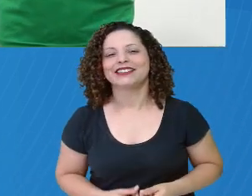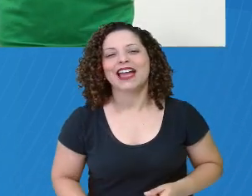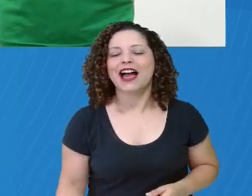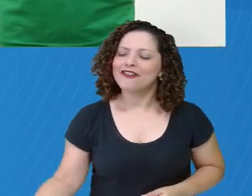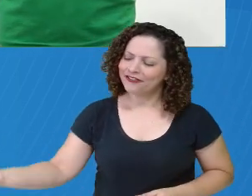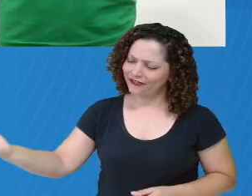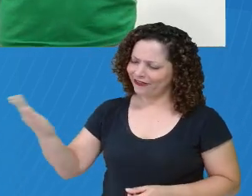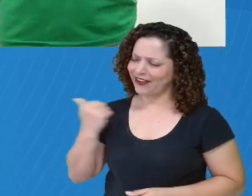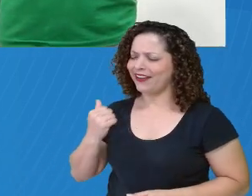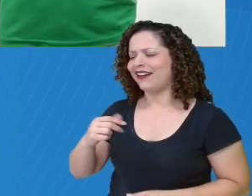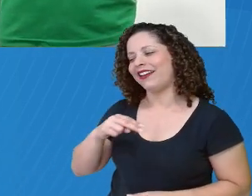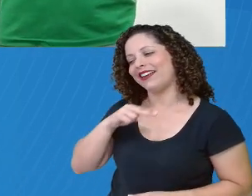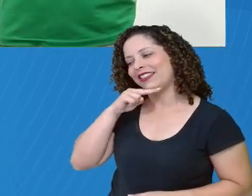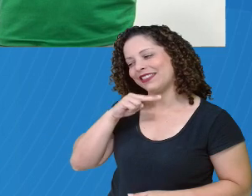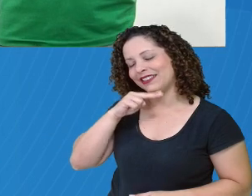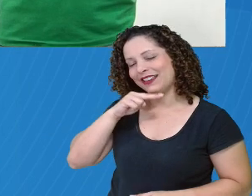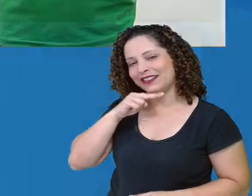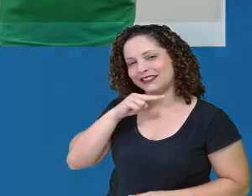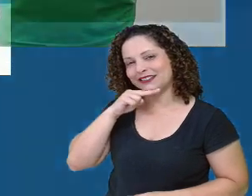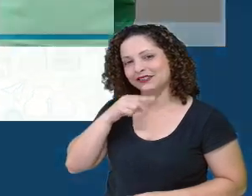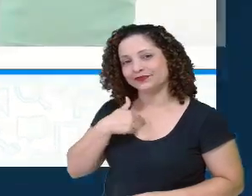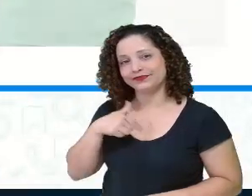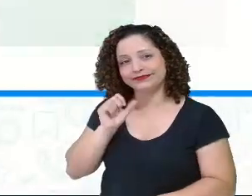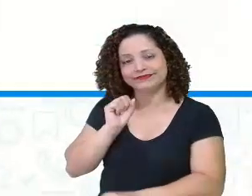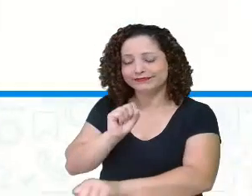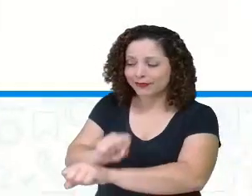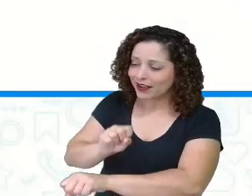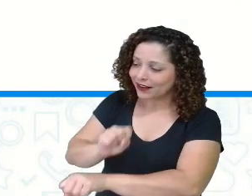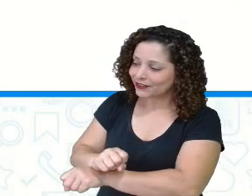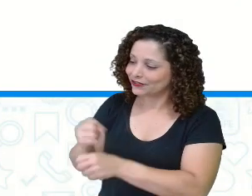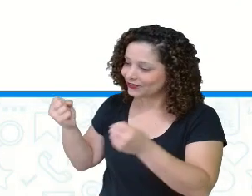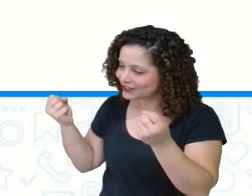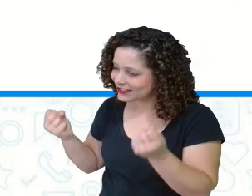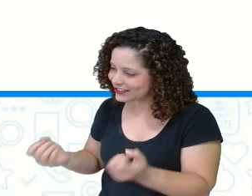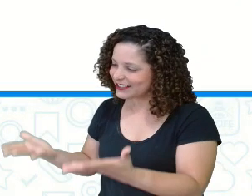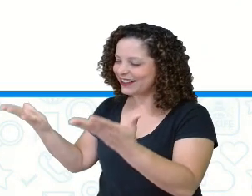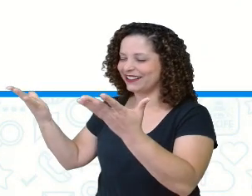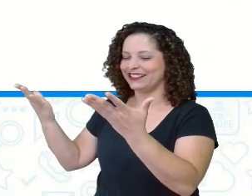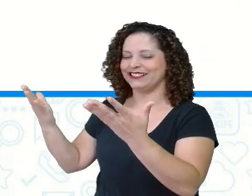embora. Eu estava aqui esperando você.